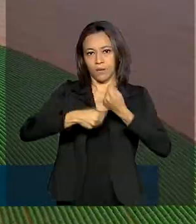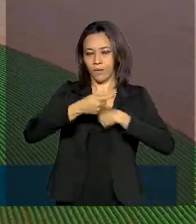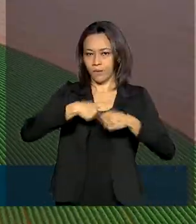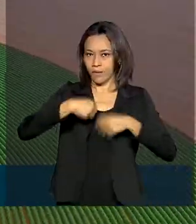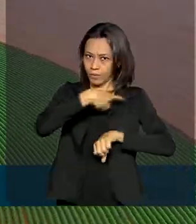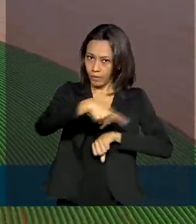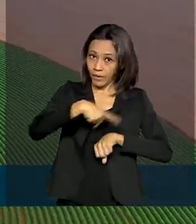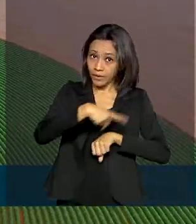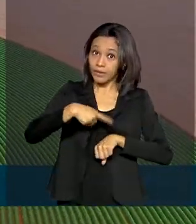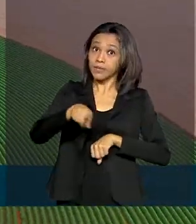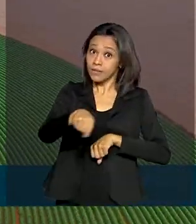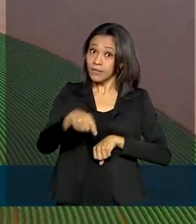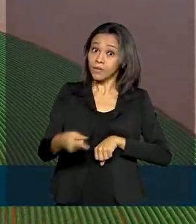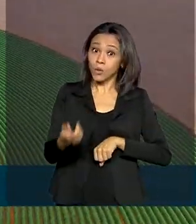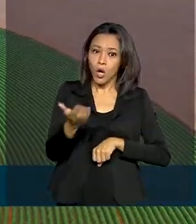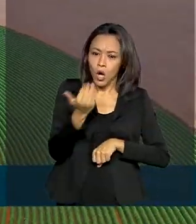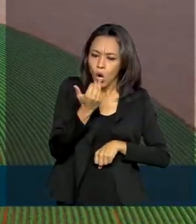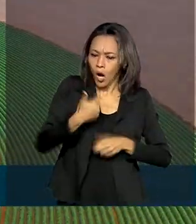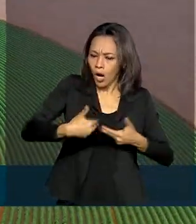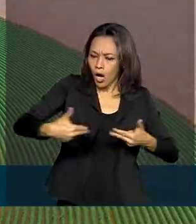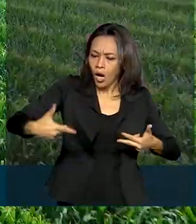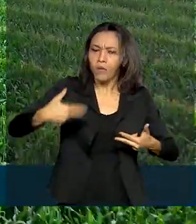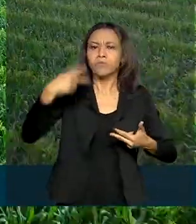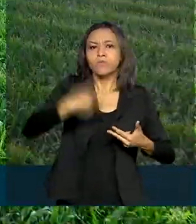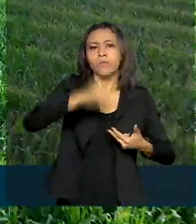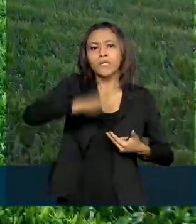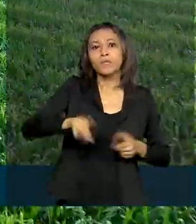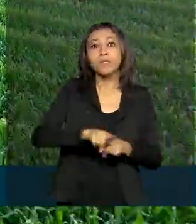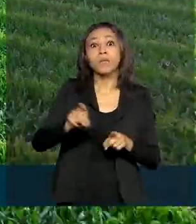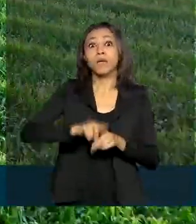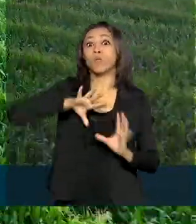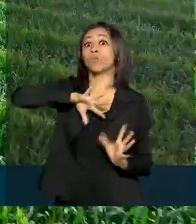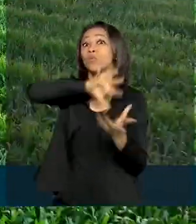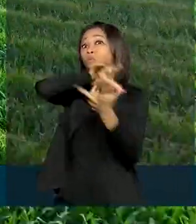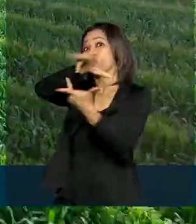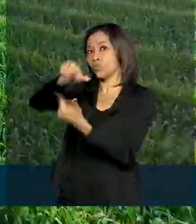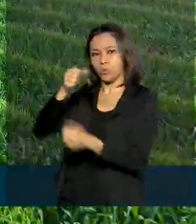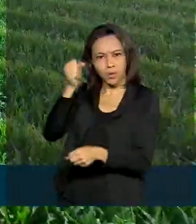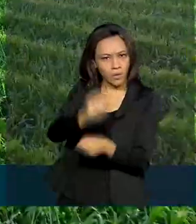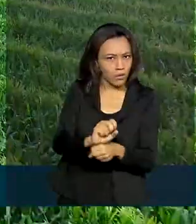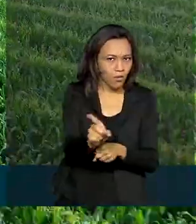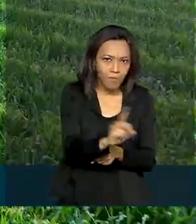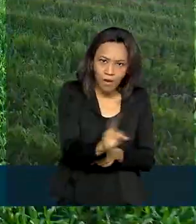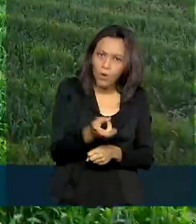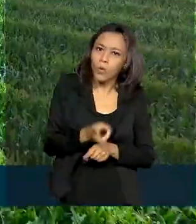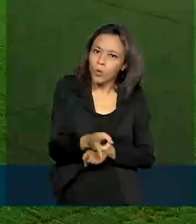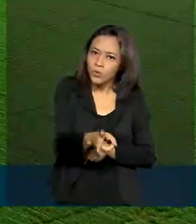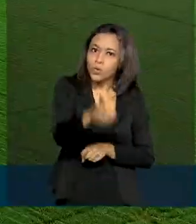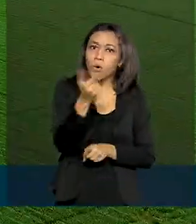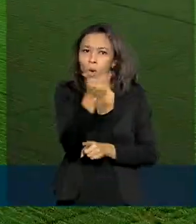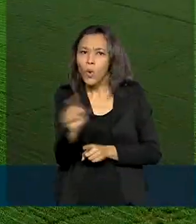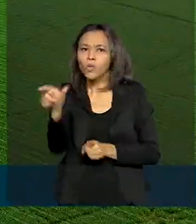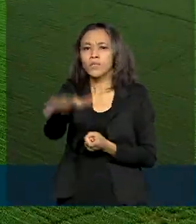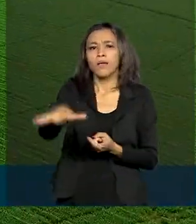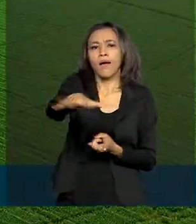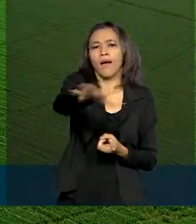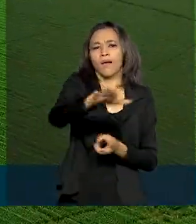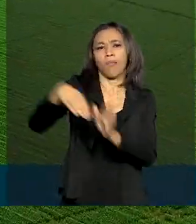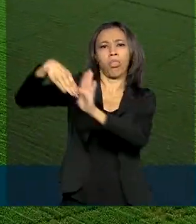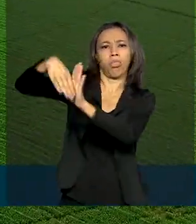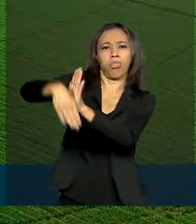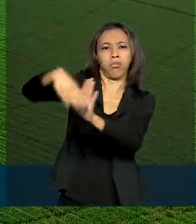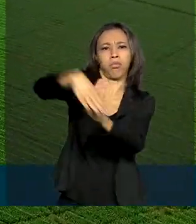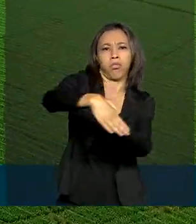Brasil e o mundo não parou, mesmo com a pandemia. Enquanto todos os setores registraram queda, a agricultura